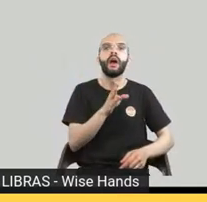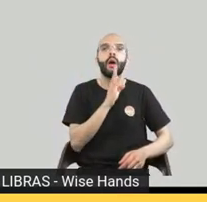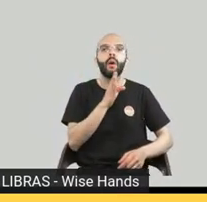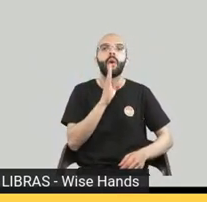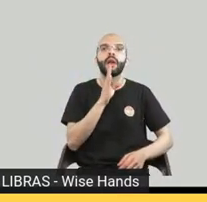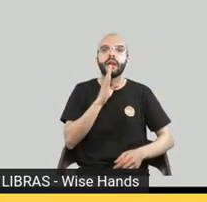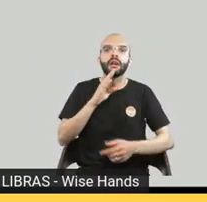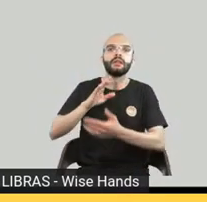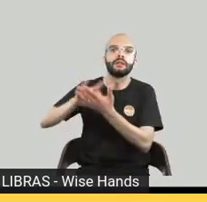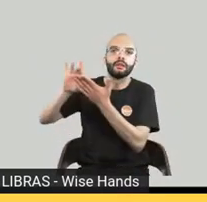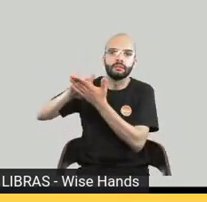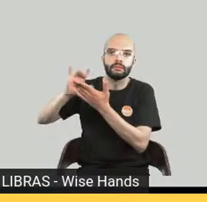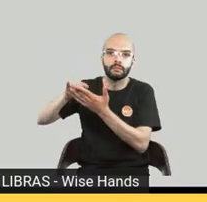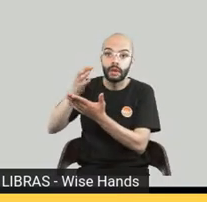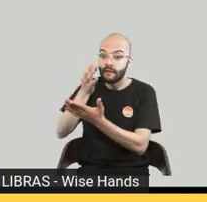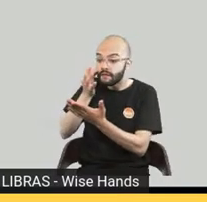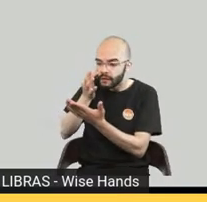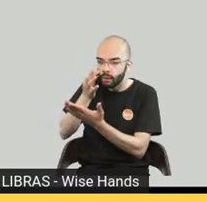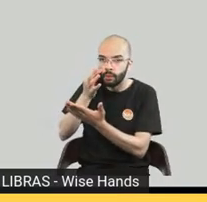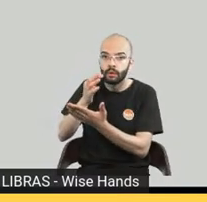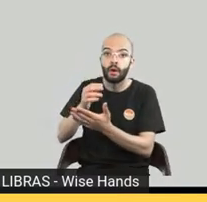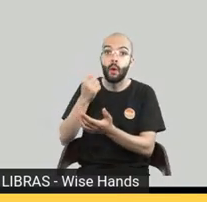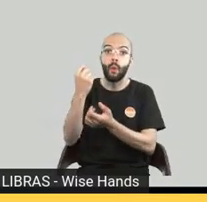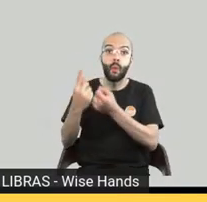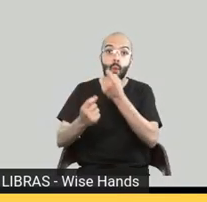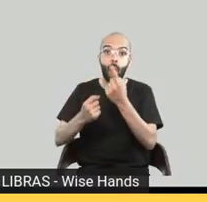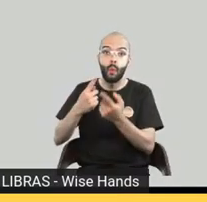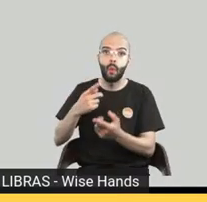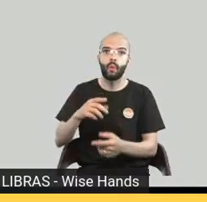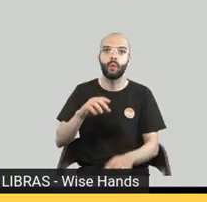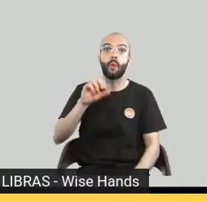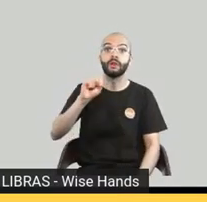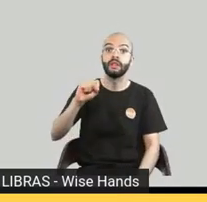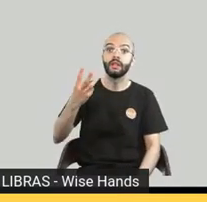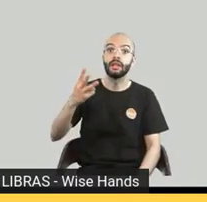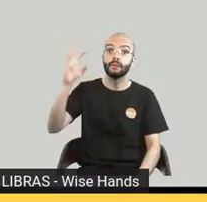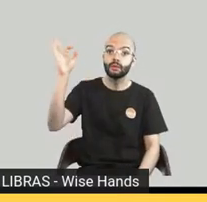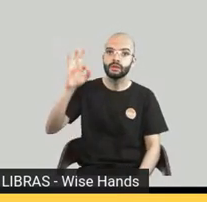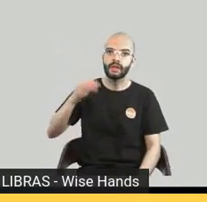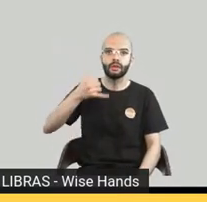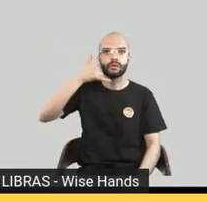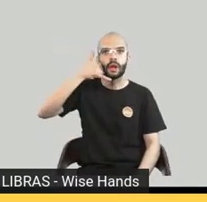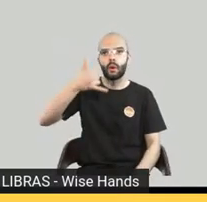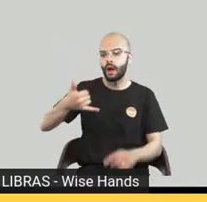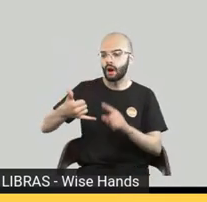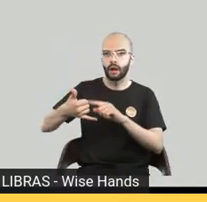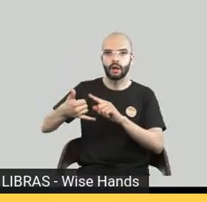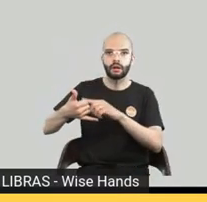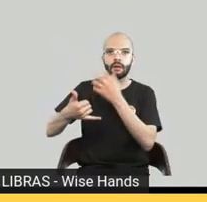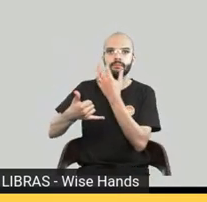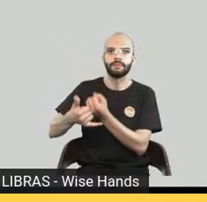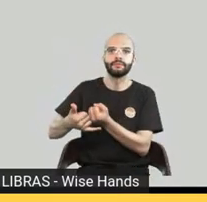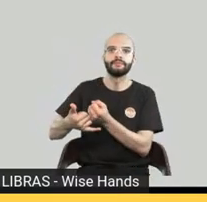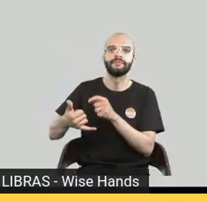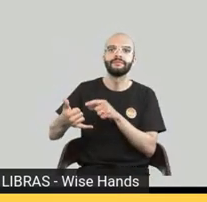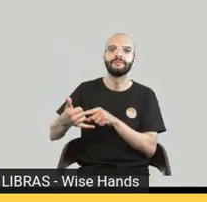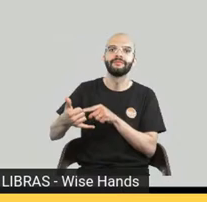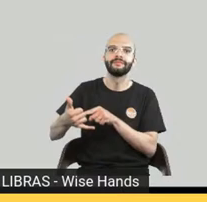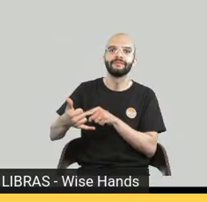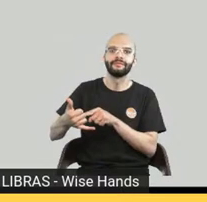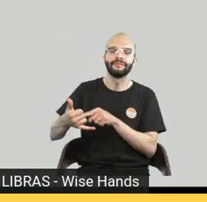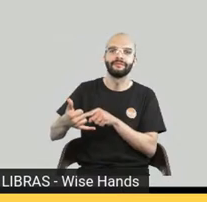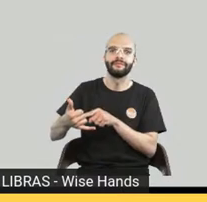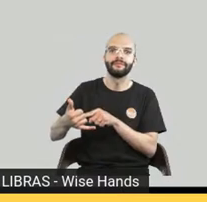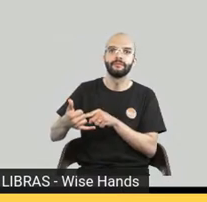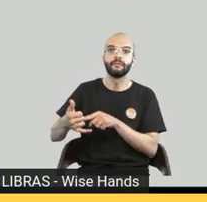73% leu no celular e aí vem uma pergunta da audiência que é da Regiane Mendes que ela pergunta assim